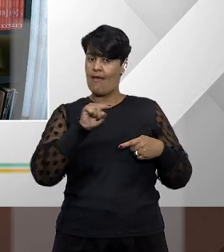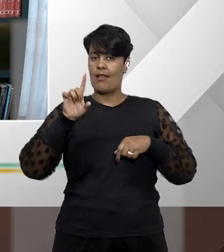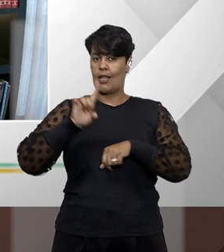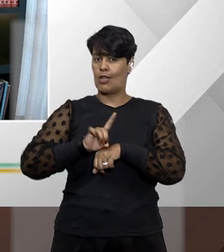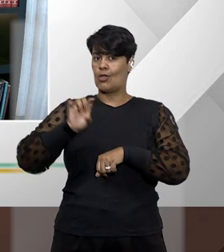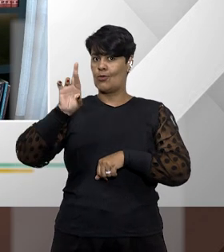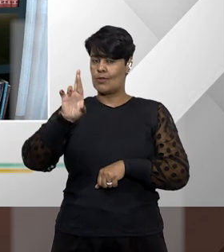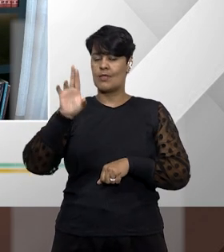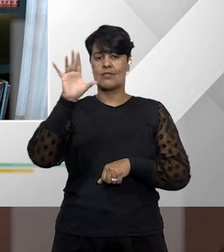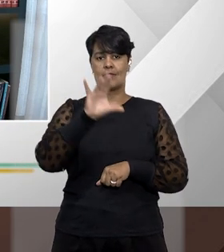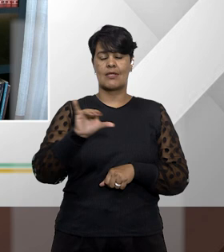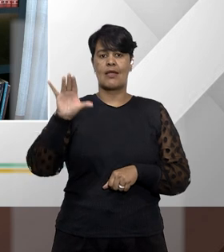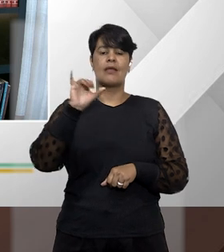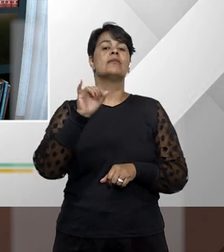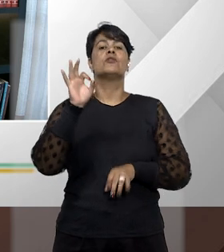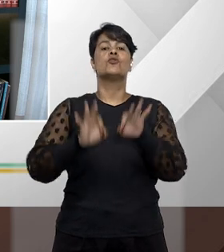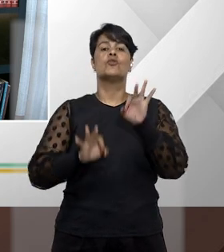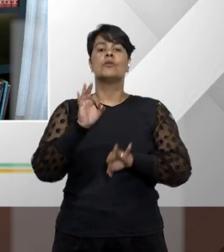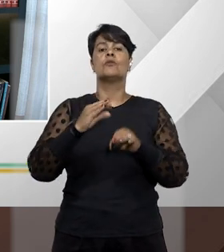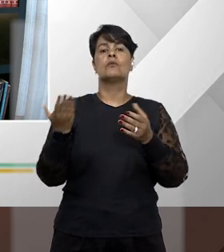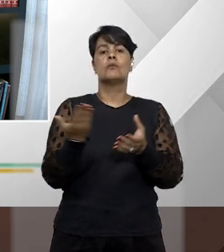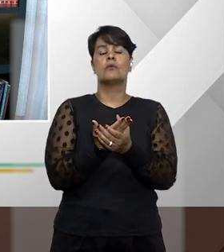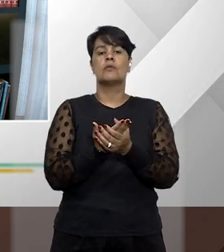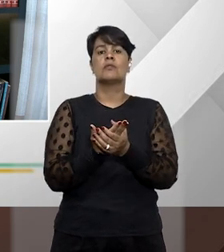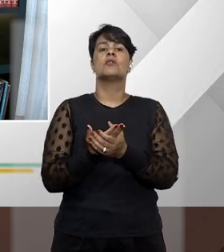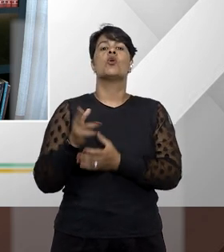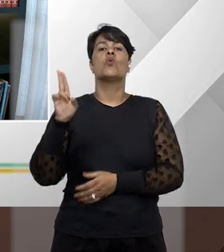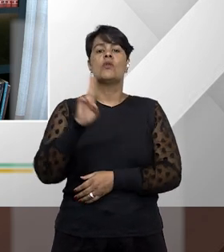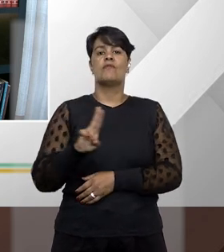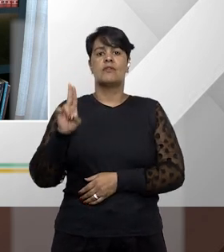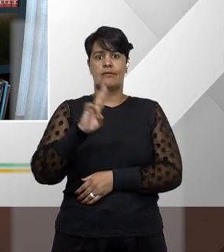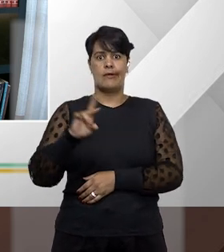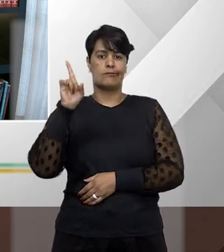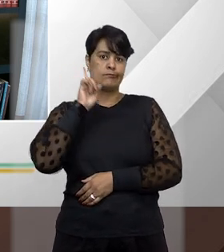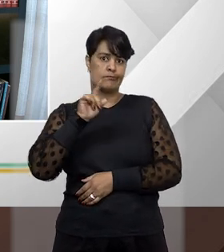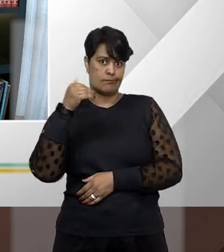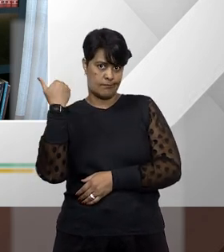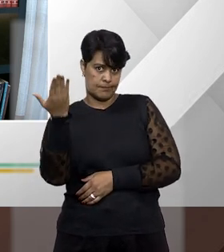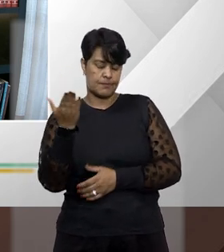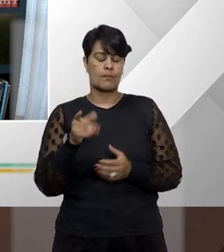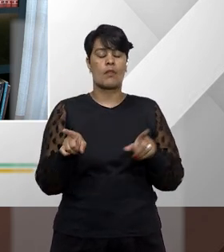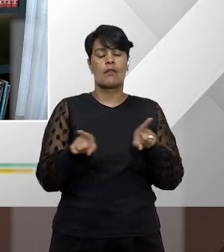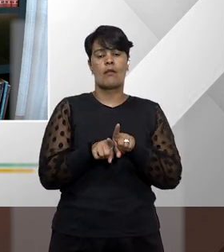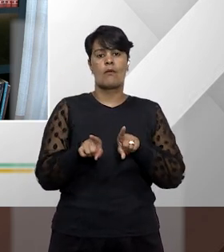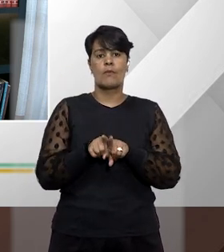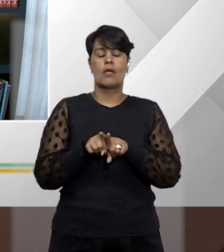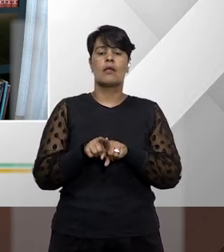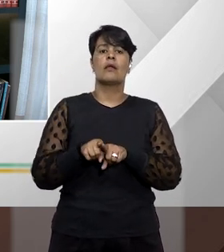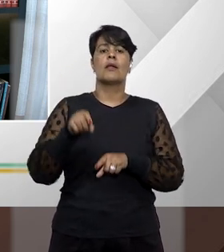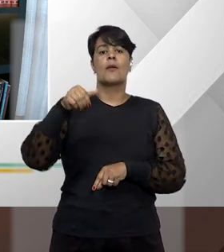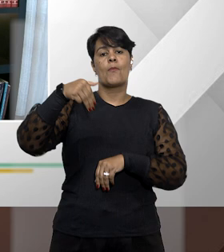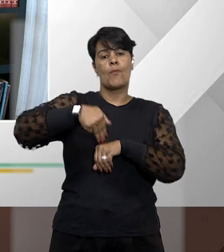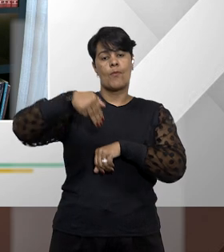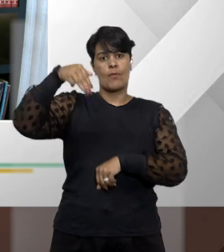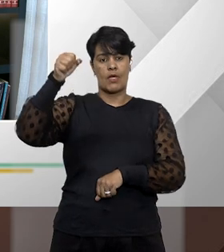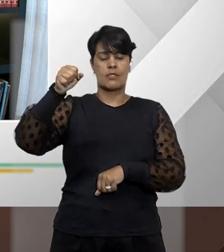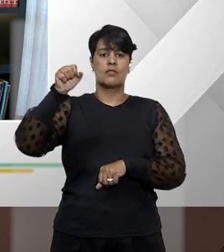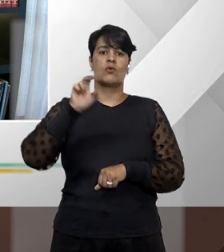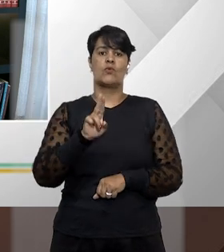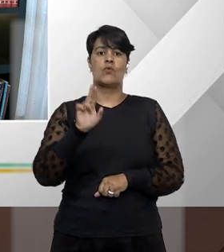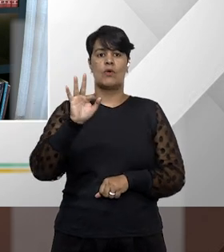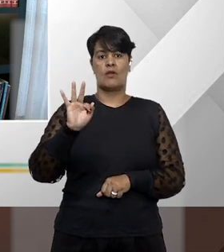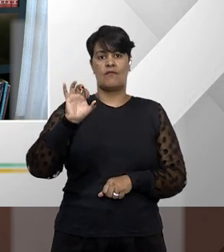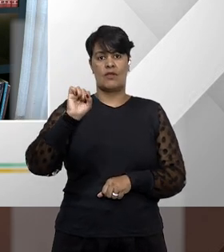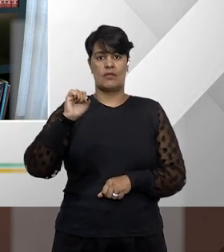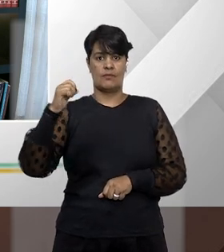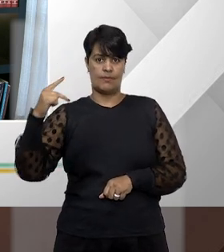em ciências jurídico-processuais pela Universidade de Coimbra, mestre em direito processual pela Universidade Federal do Espírito Santo,